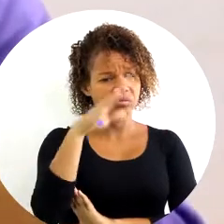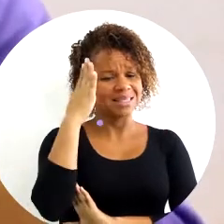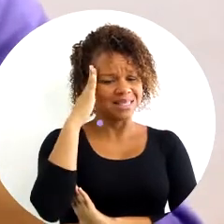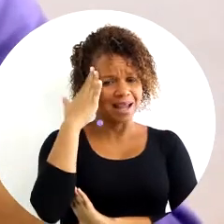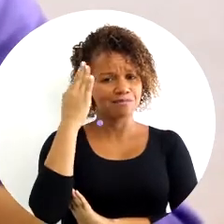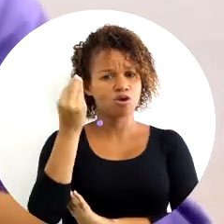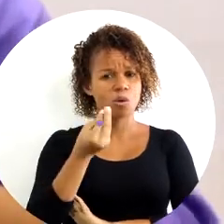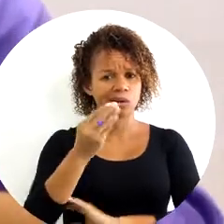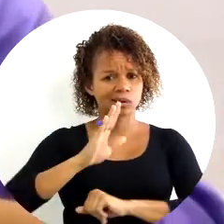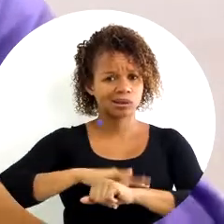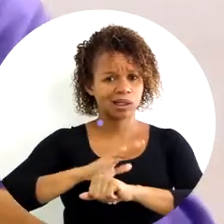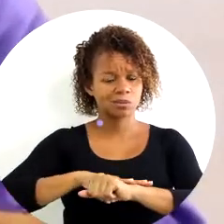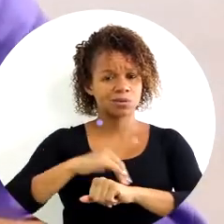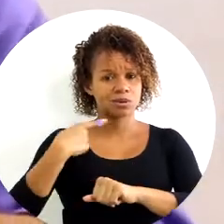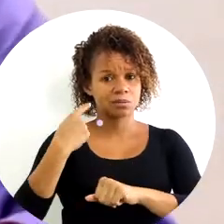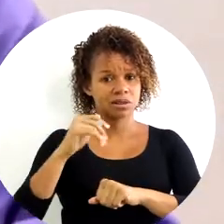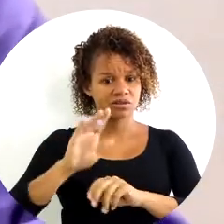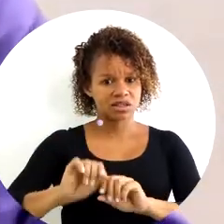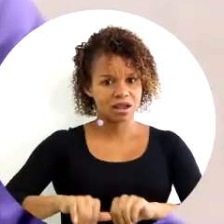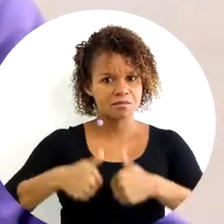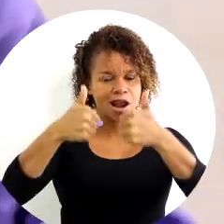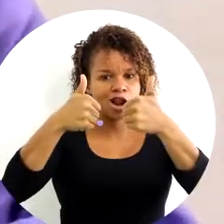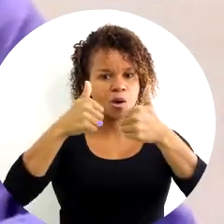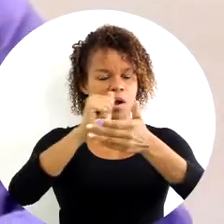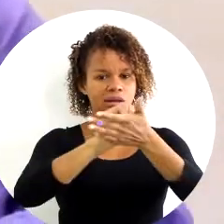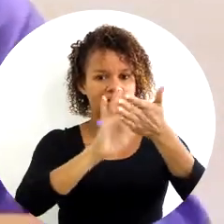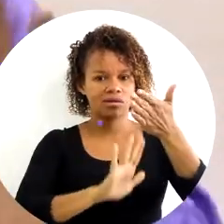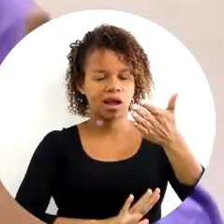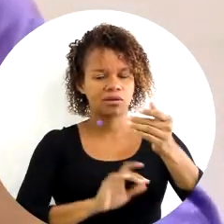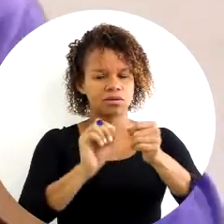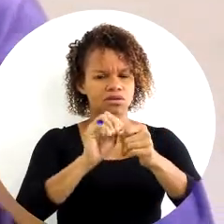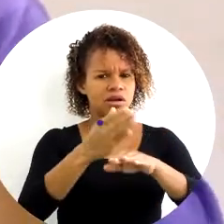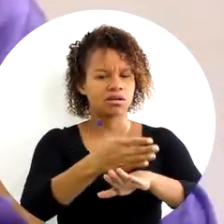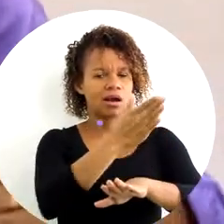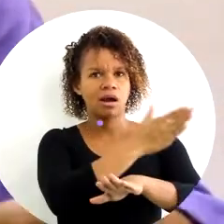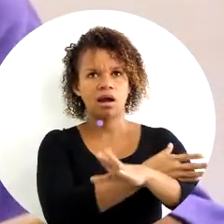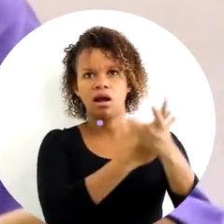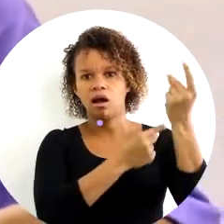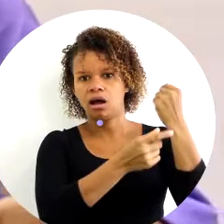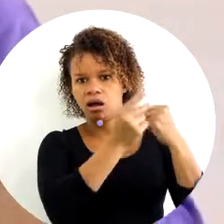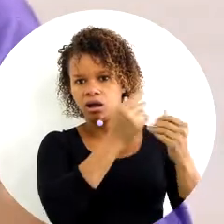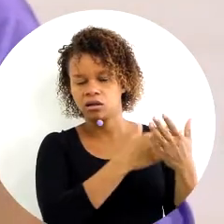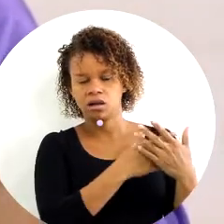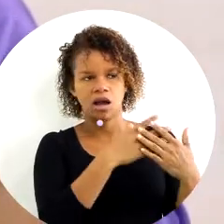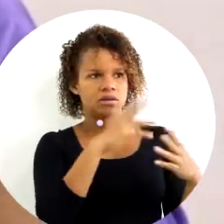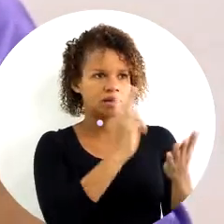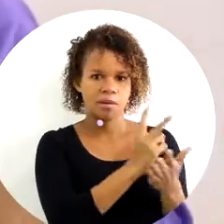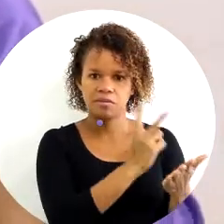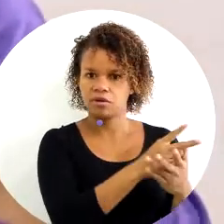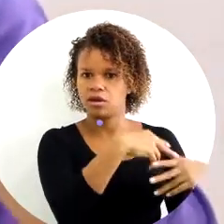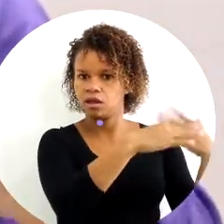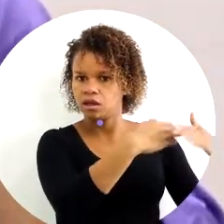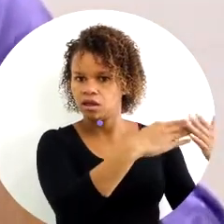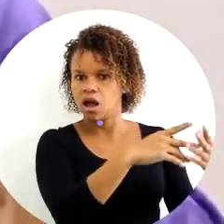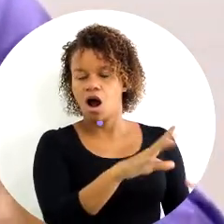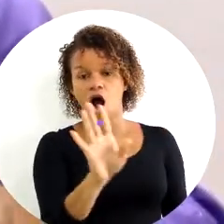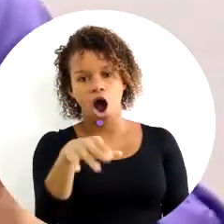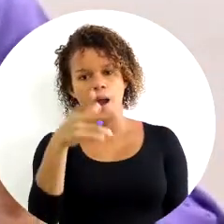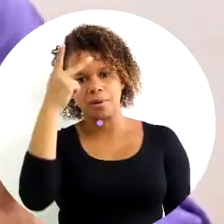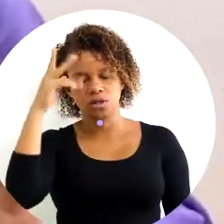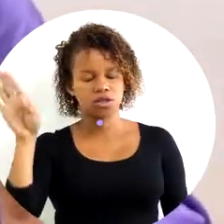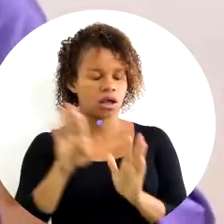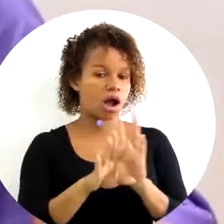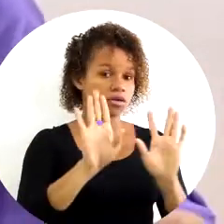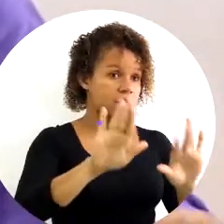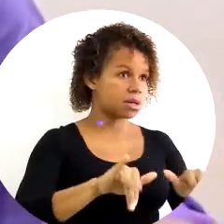você tem que fazer para executar melhor uma tarefa que você fez há muito tempo. Você sempre fez aquilo. Aí alguém diz assim, não, você tem que executar a sua